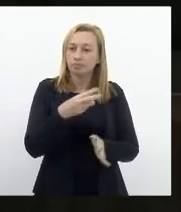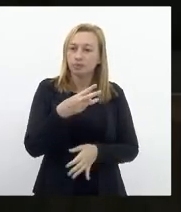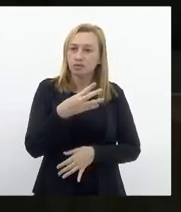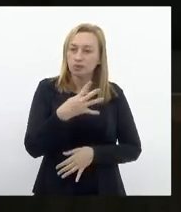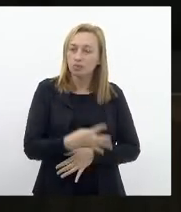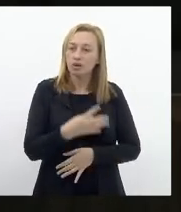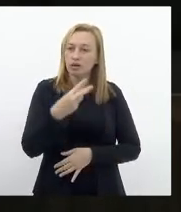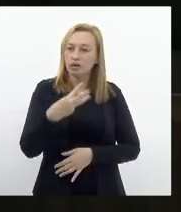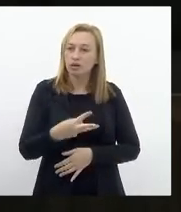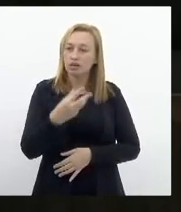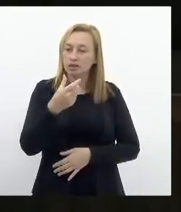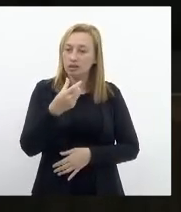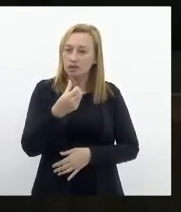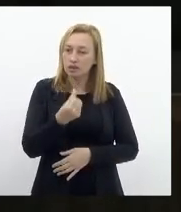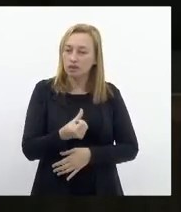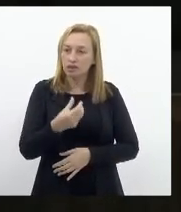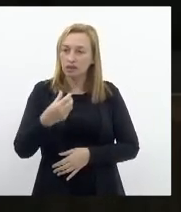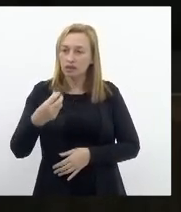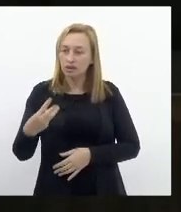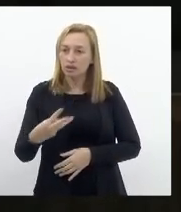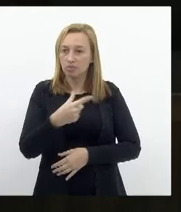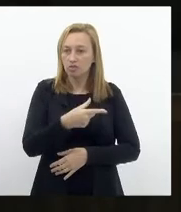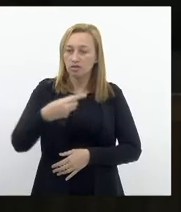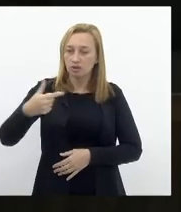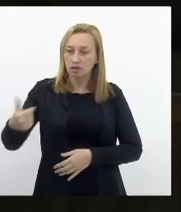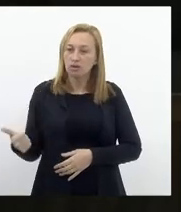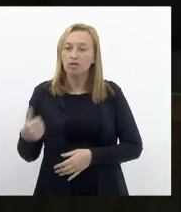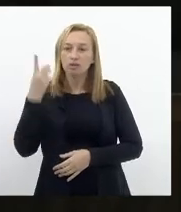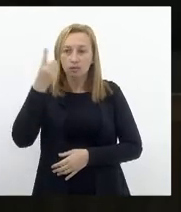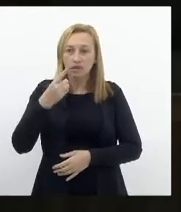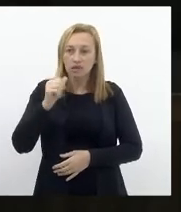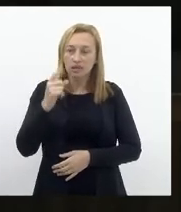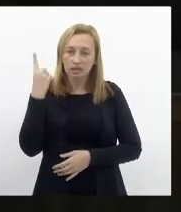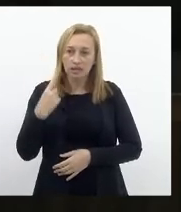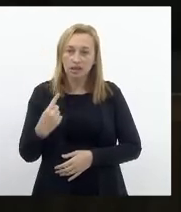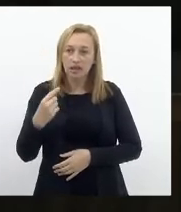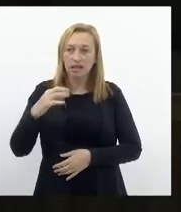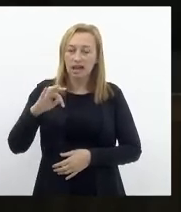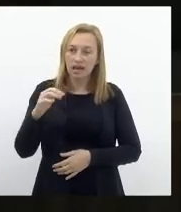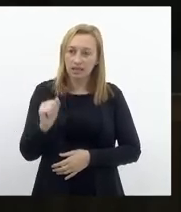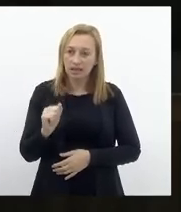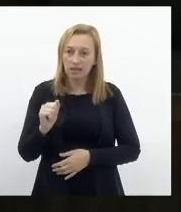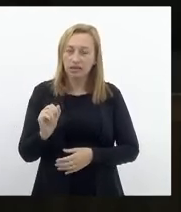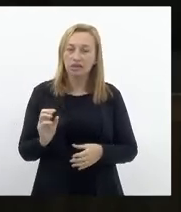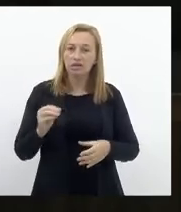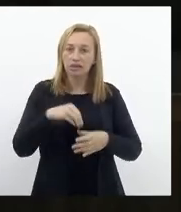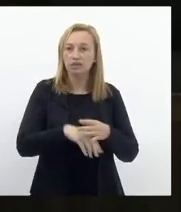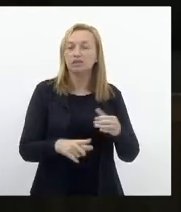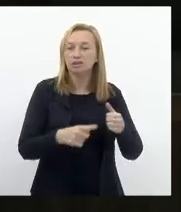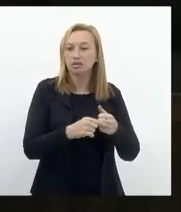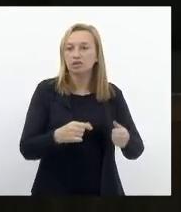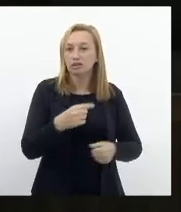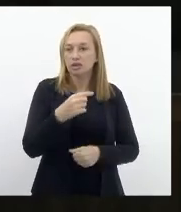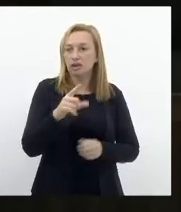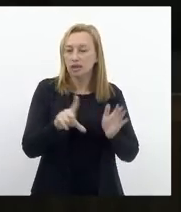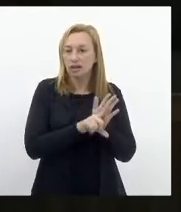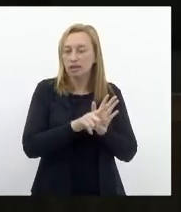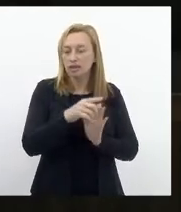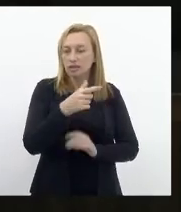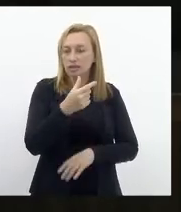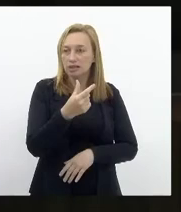436002021, de autoridades e deputadas Dani Monteiro e Atila Nunes, que acrescentam o artigo na Lei nº 7